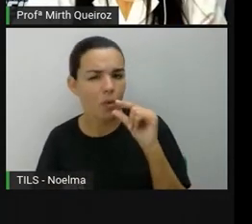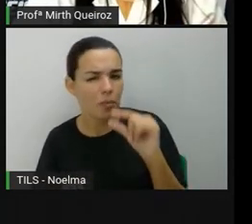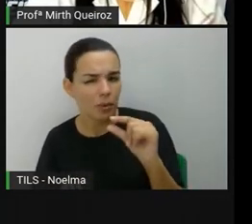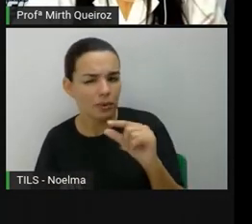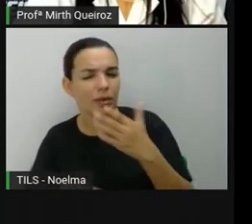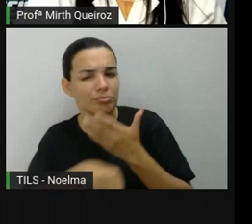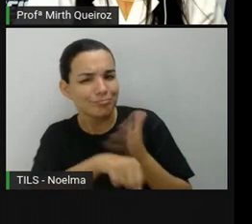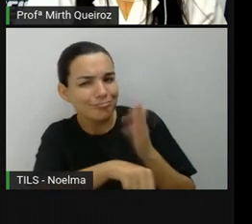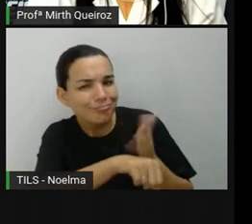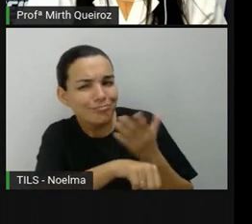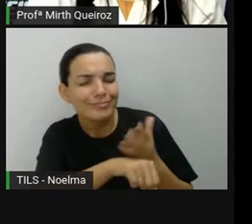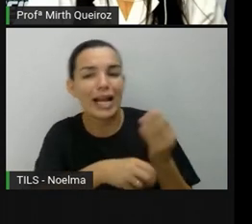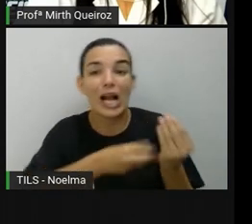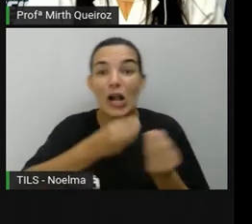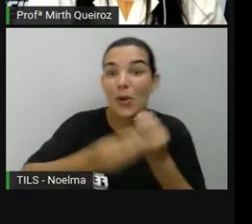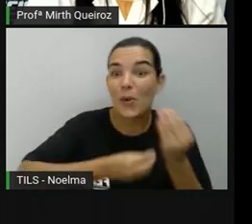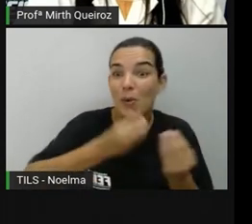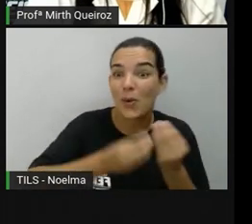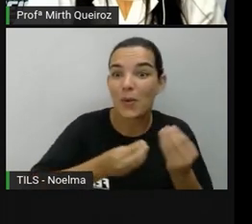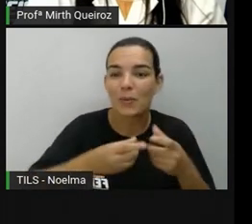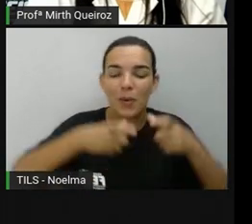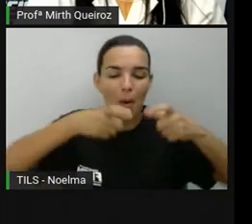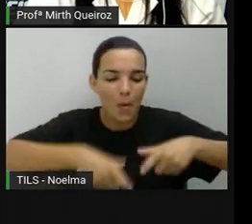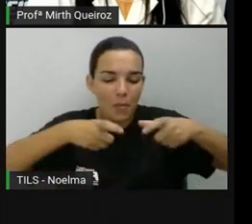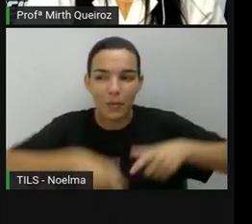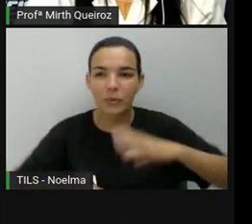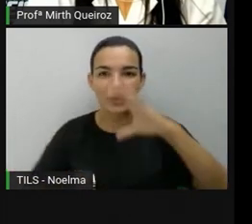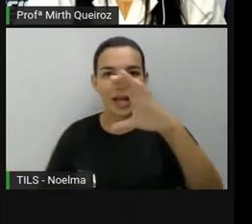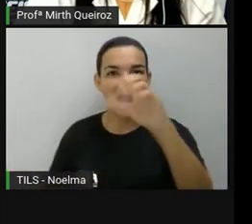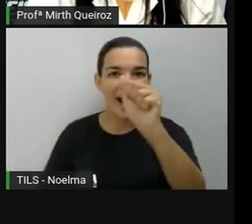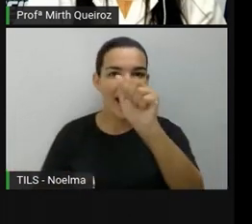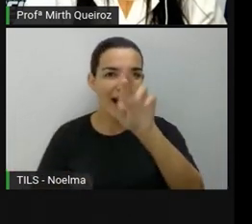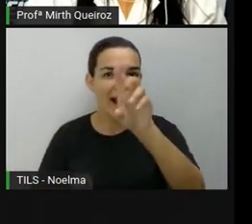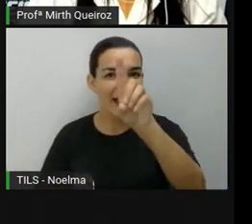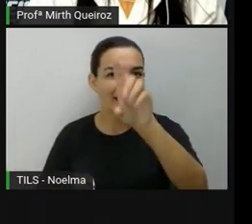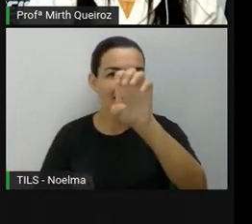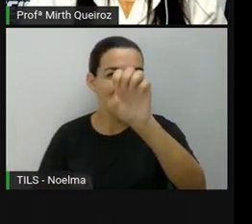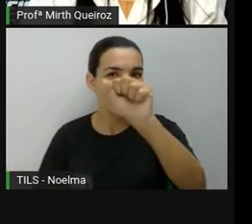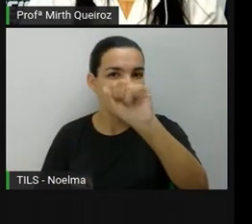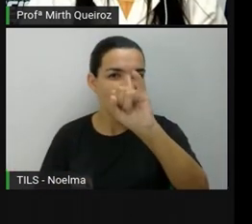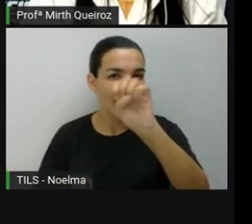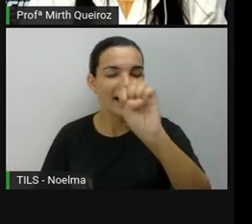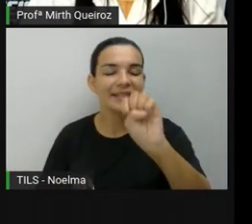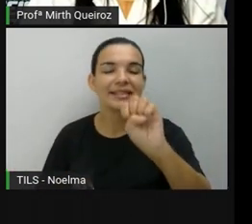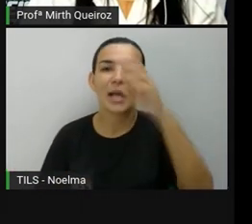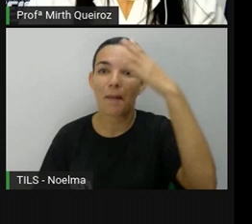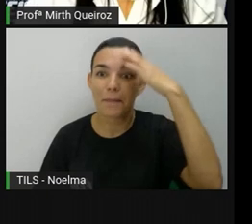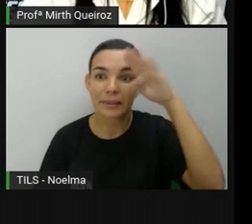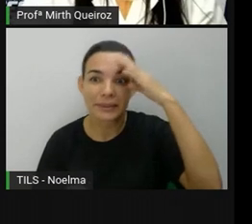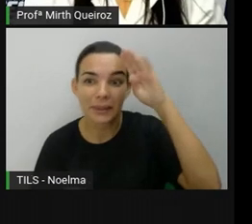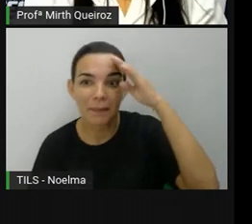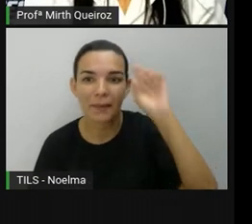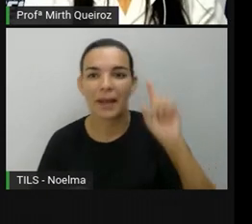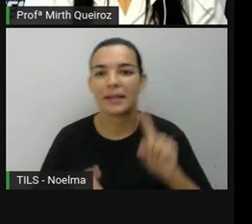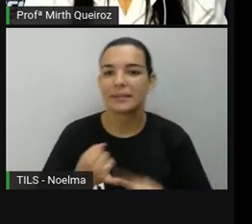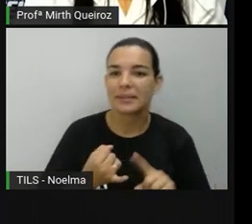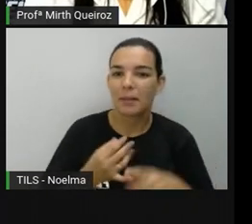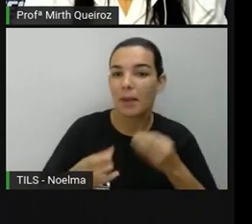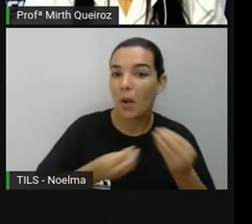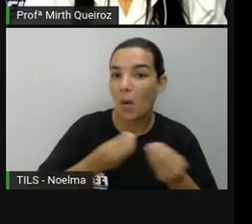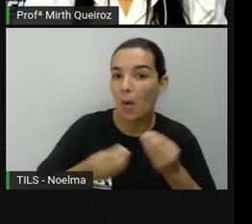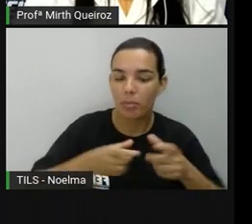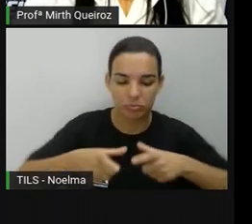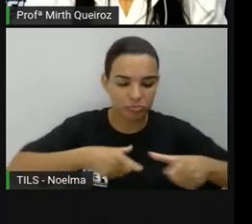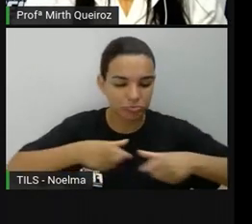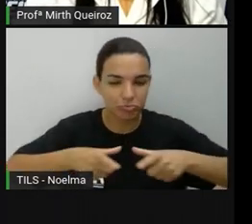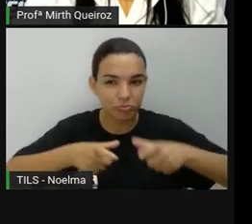né, na prática aí o que que seriam esses pontos cardeais, como utilizar os pontos cardeais, né. E neste